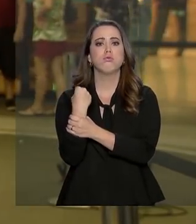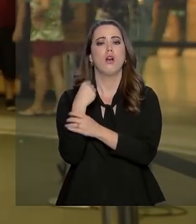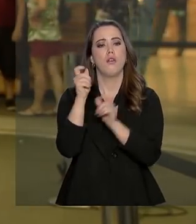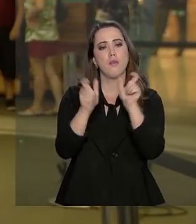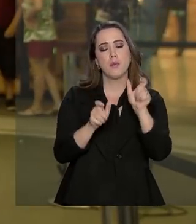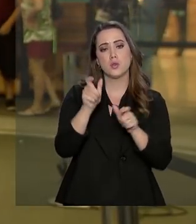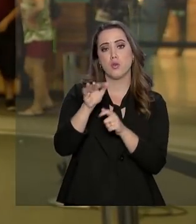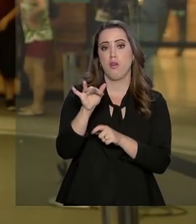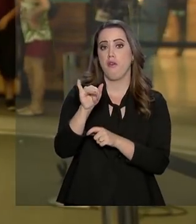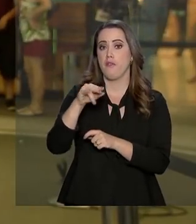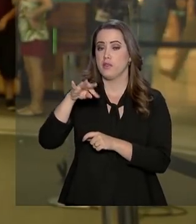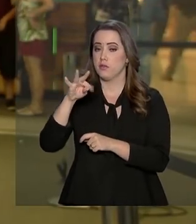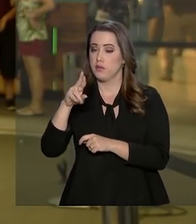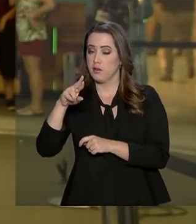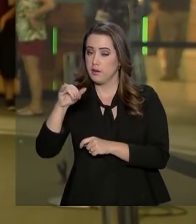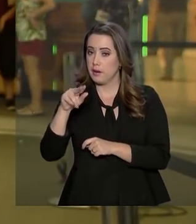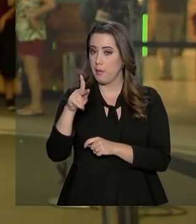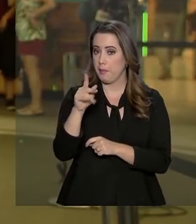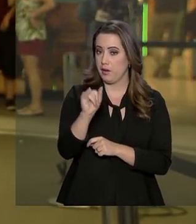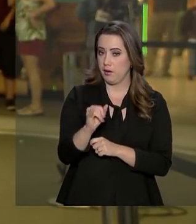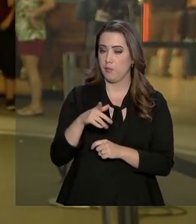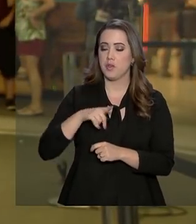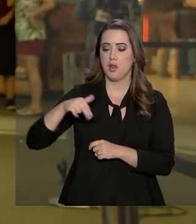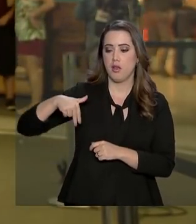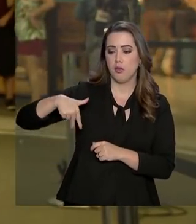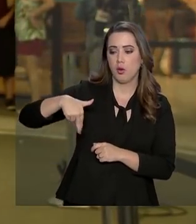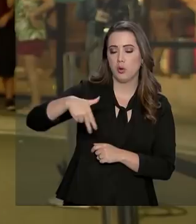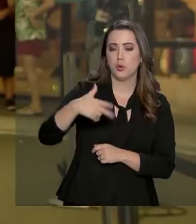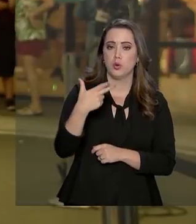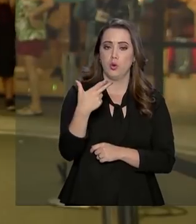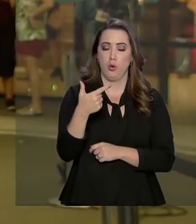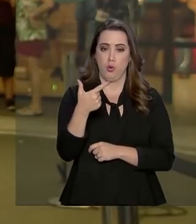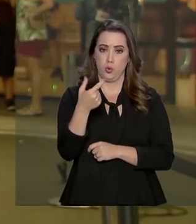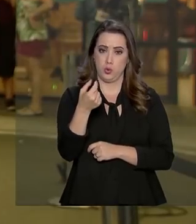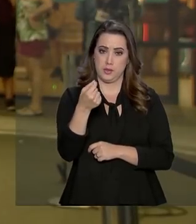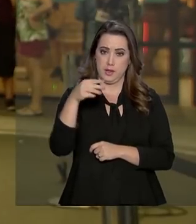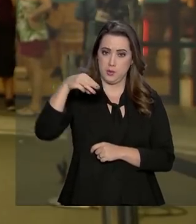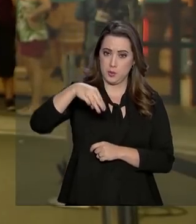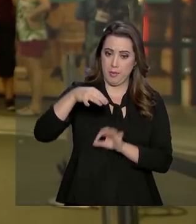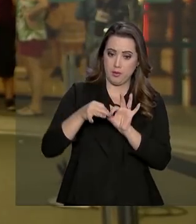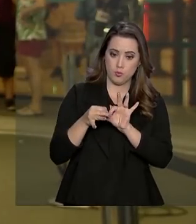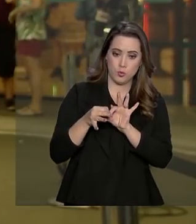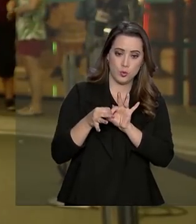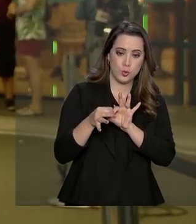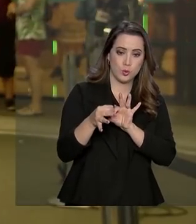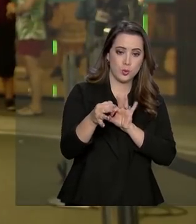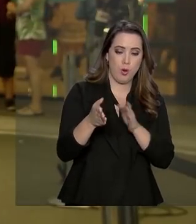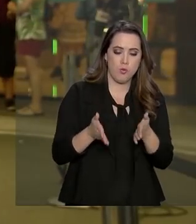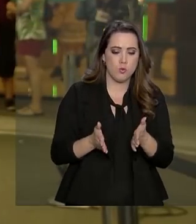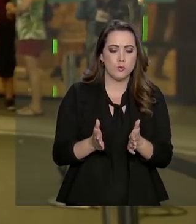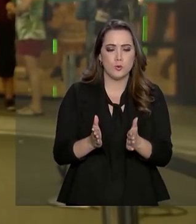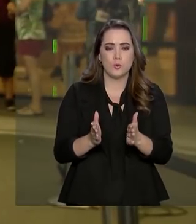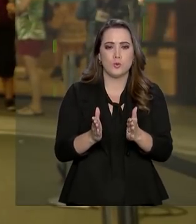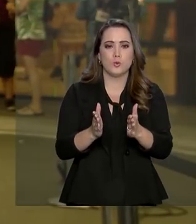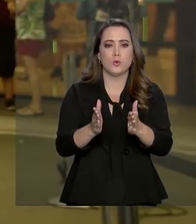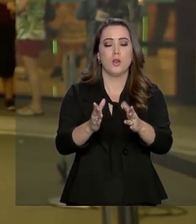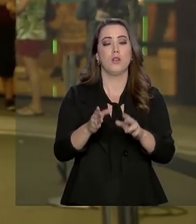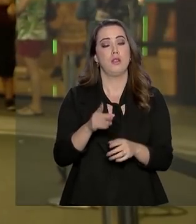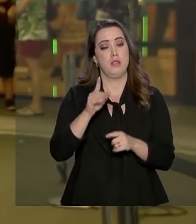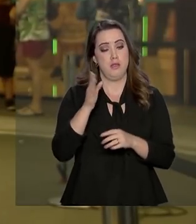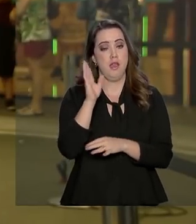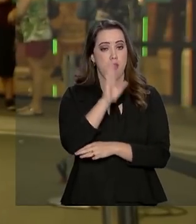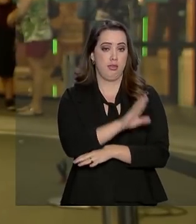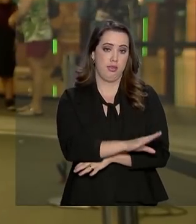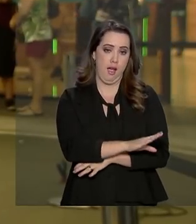Exercícios que se repetiram à tarde também. Ele andou cerca de 200 metros no período da manhã nos corredores do hospital e 40